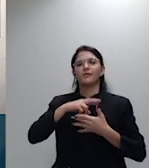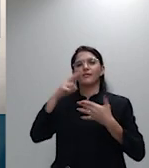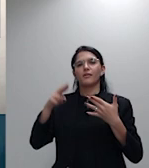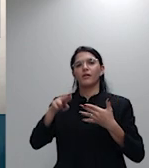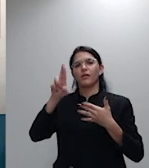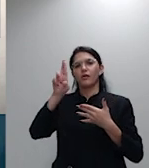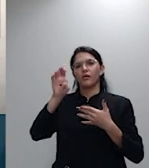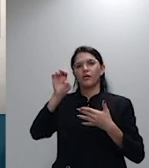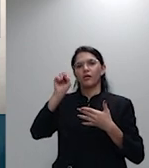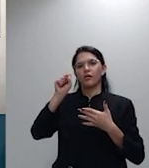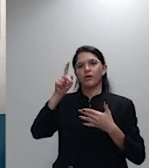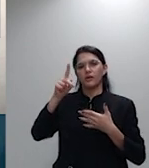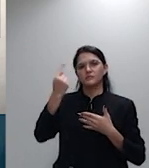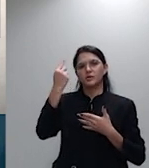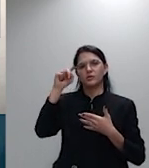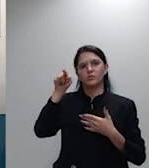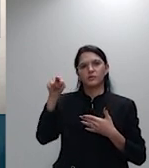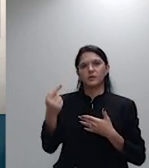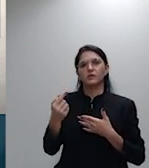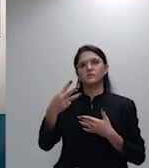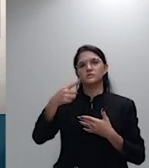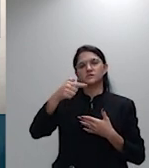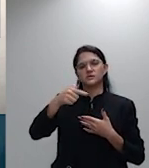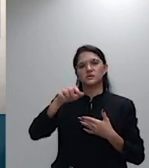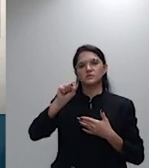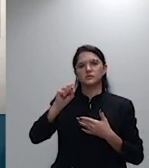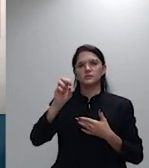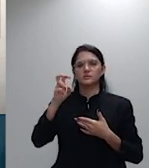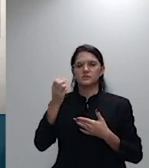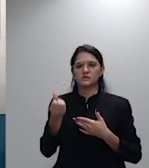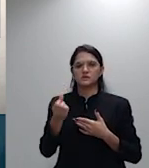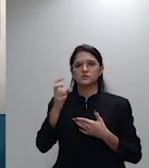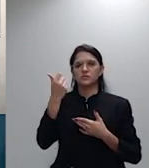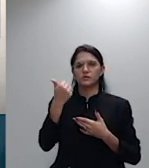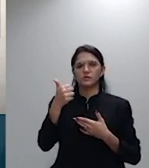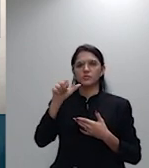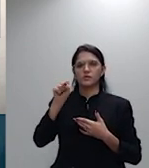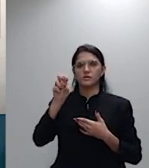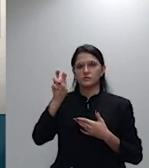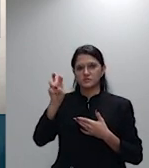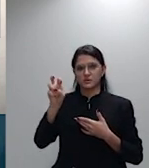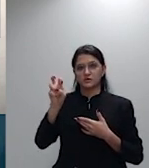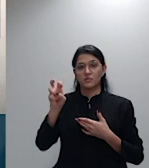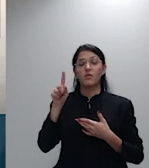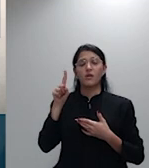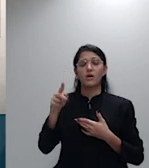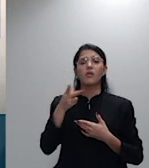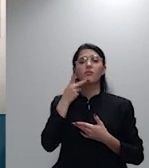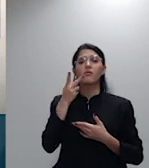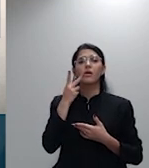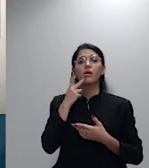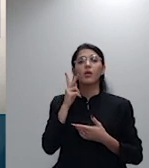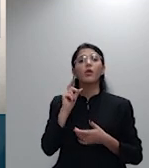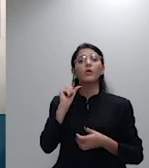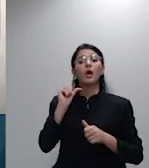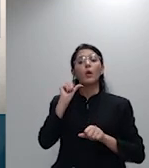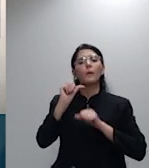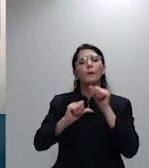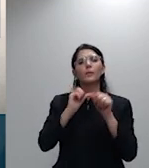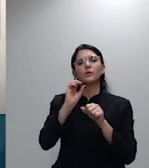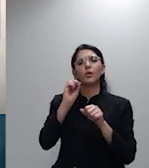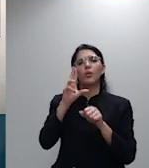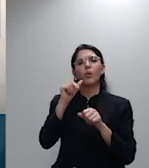o consumidor formulou requerimento de inversão do ônus da prova mas esse requerimento não foi